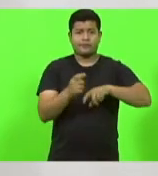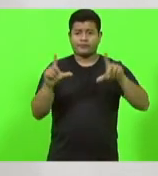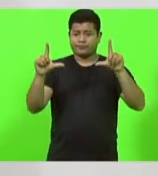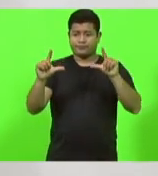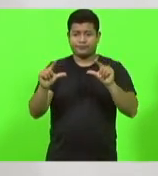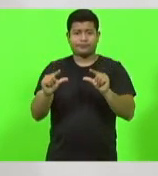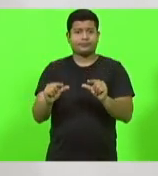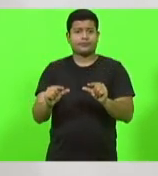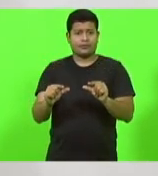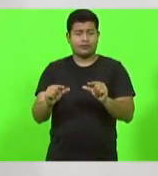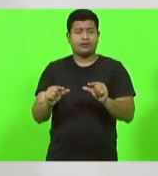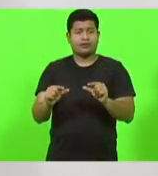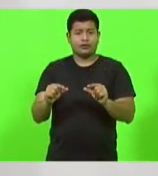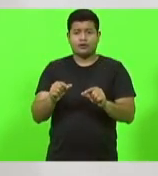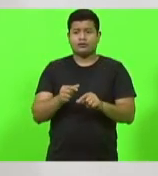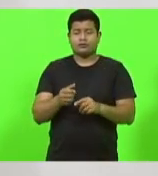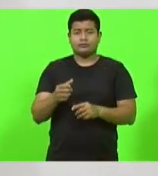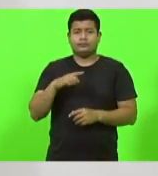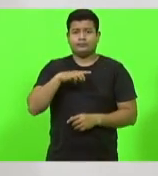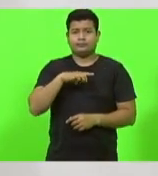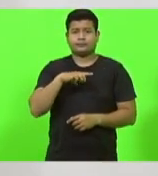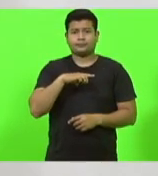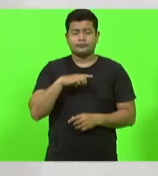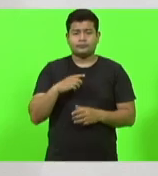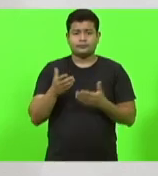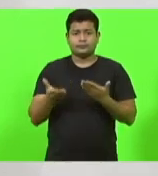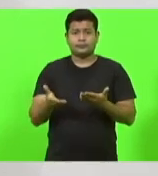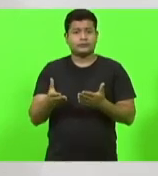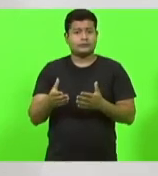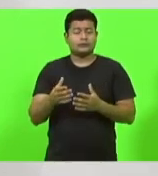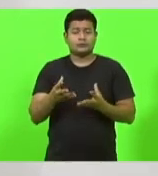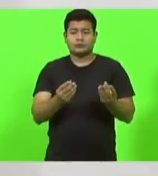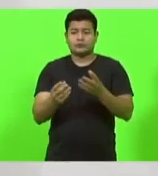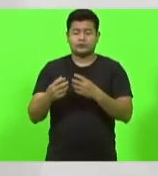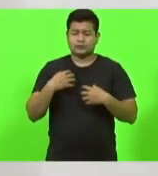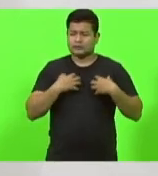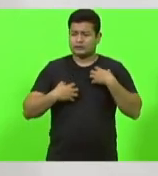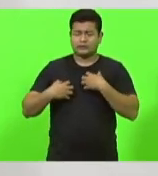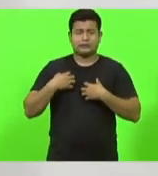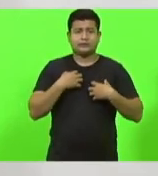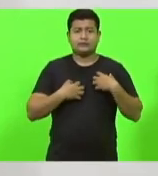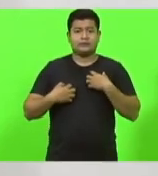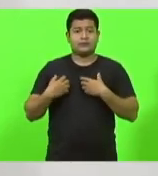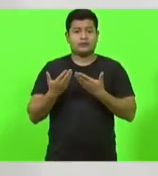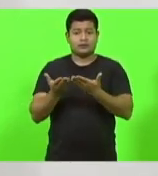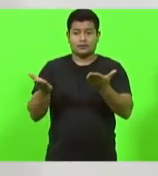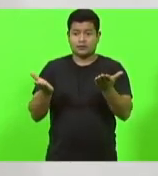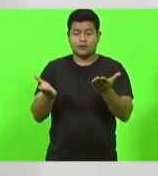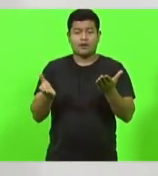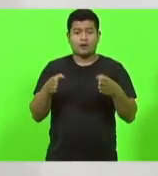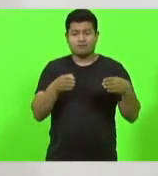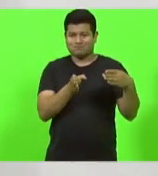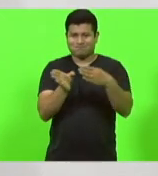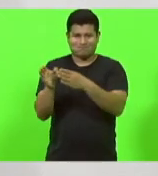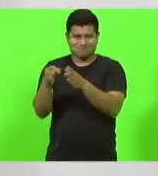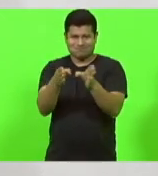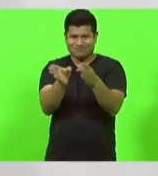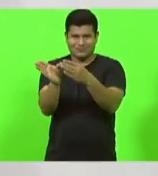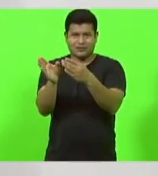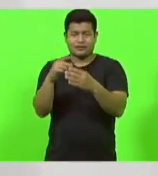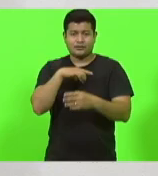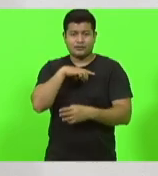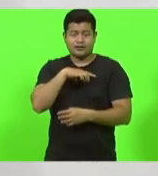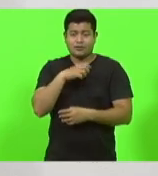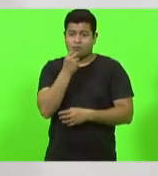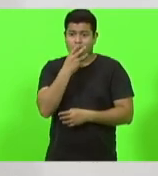boa parte dela e aí gera ali as grandes inseguranças. Então a Serra do Rio do Rastro depois de um bom tempo trazendo mais segurança